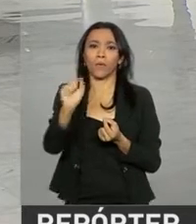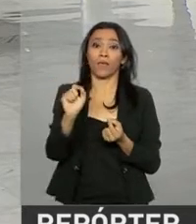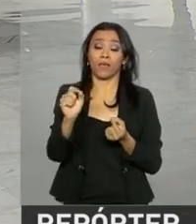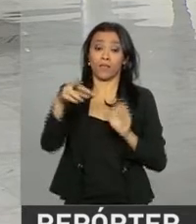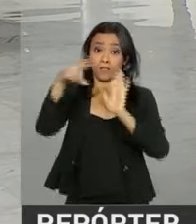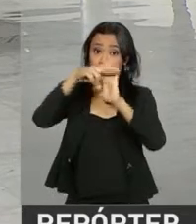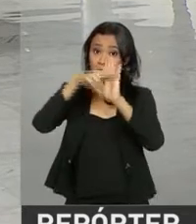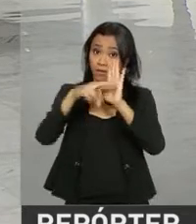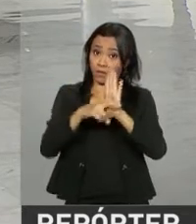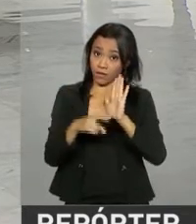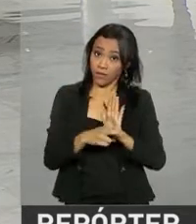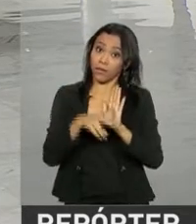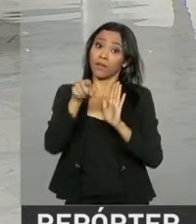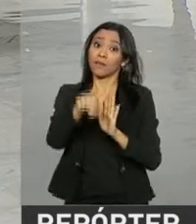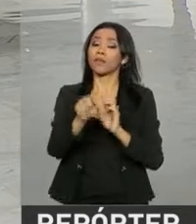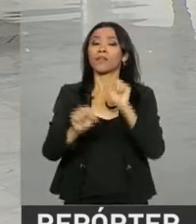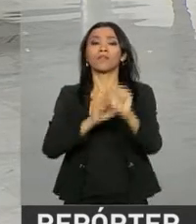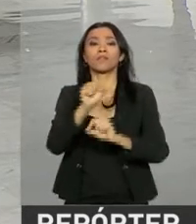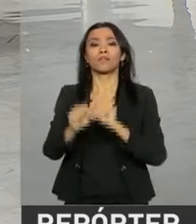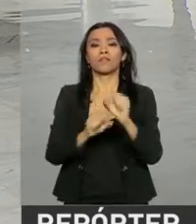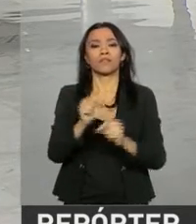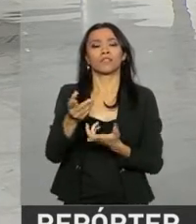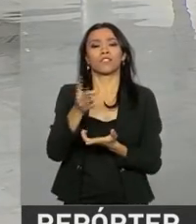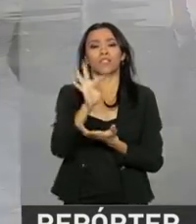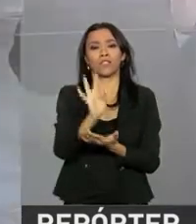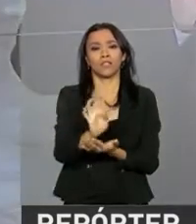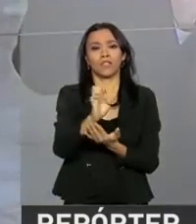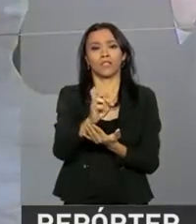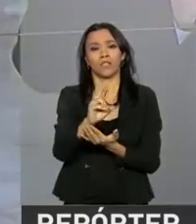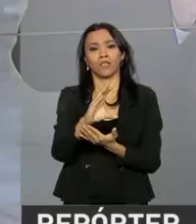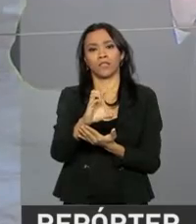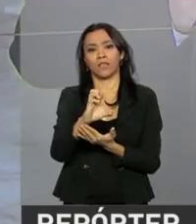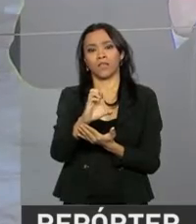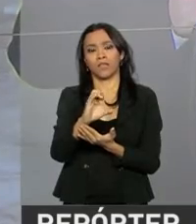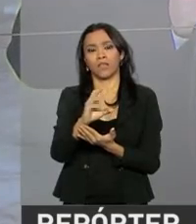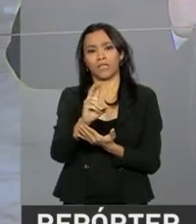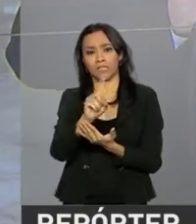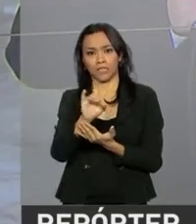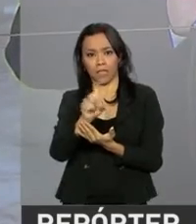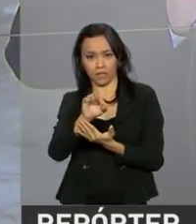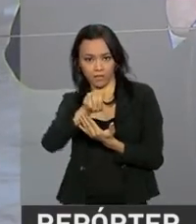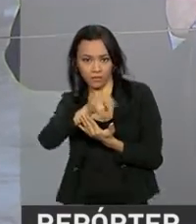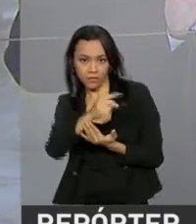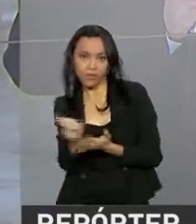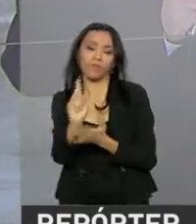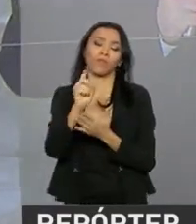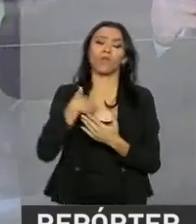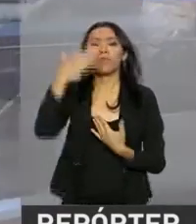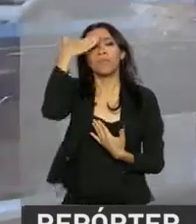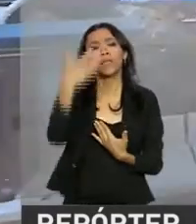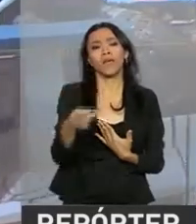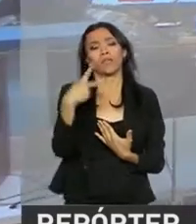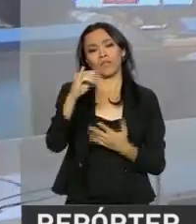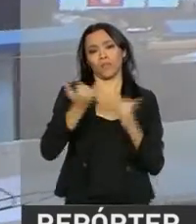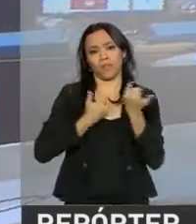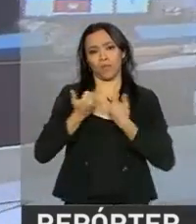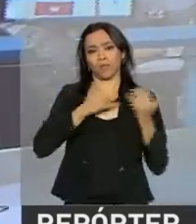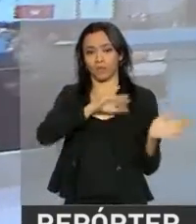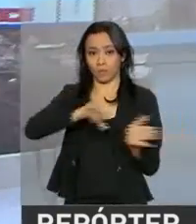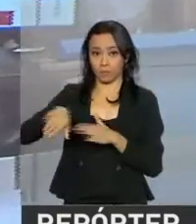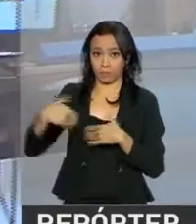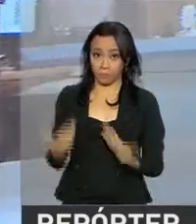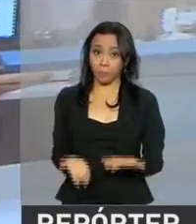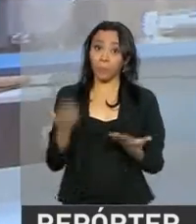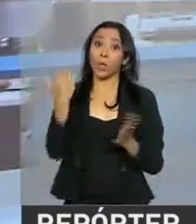regulamentação da terceirização. Leandro, volto com você. Obrigado, JP, pelas suas informações. E olha, o programa Minha Casa